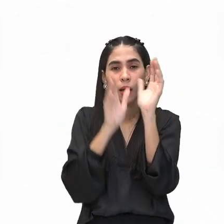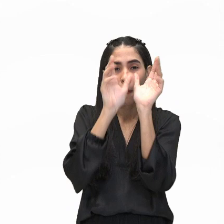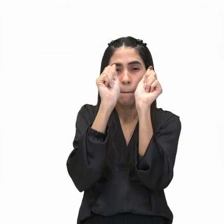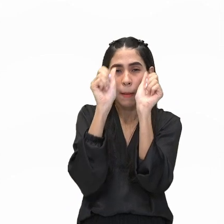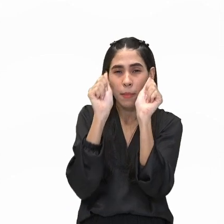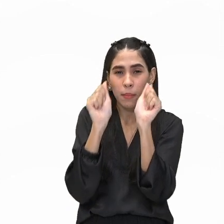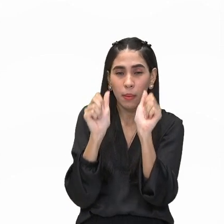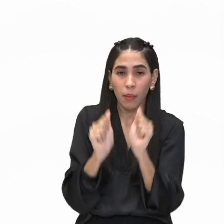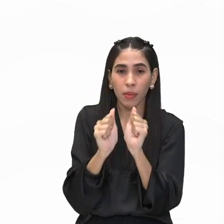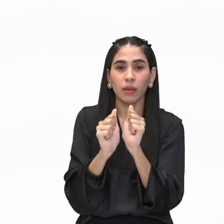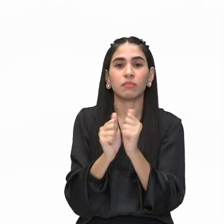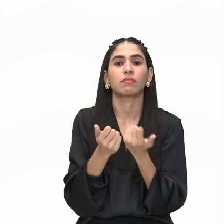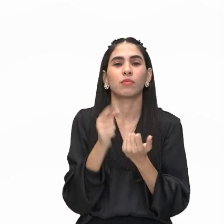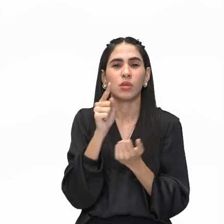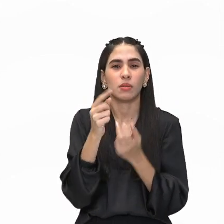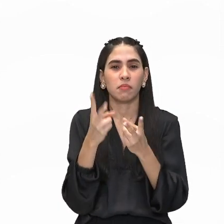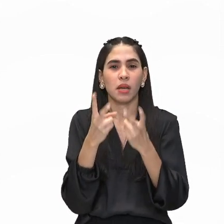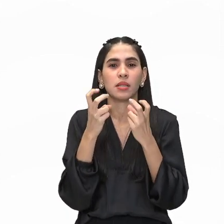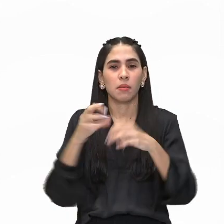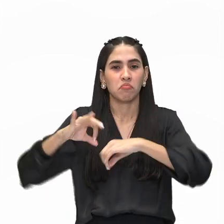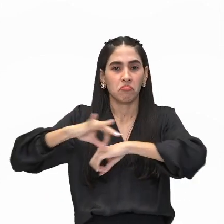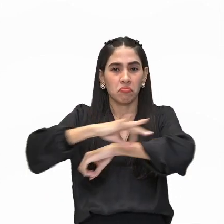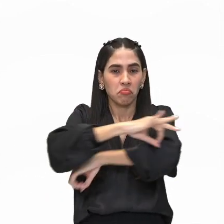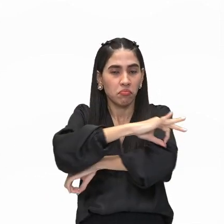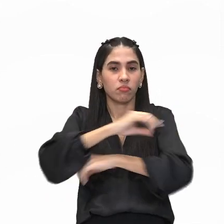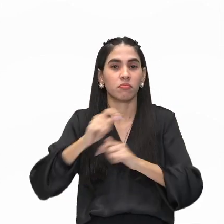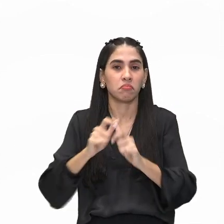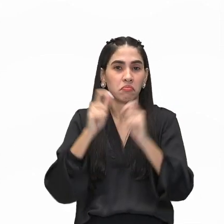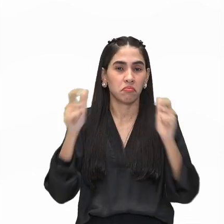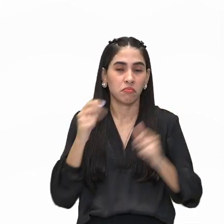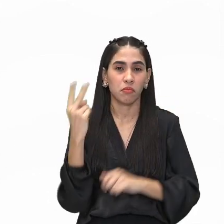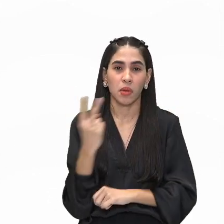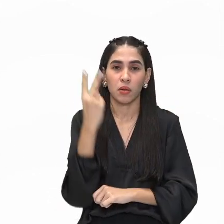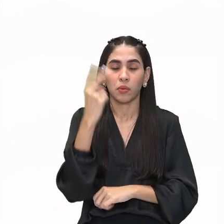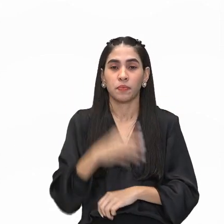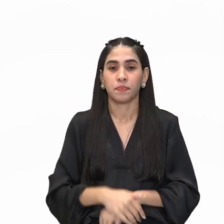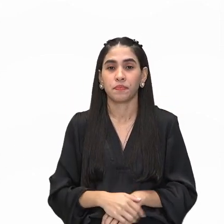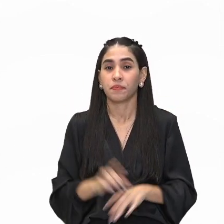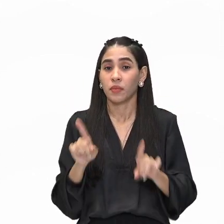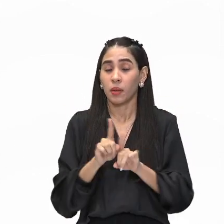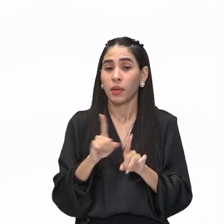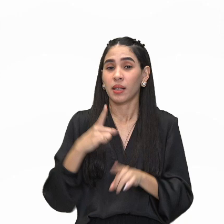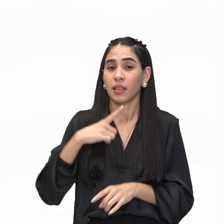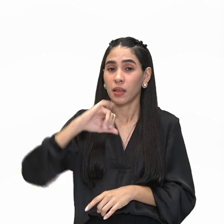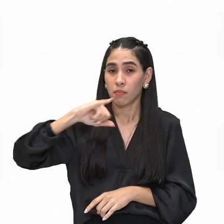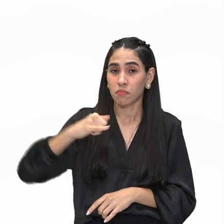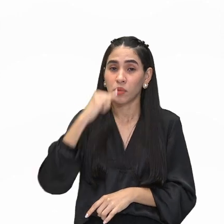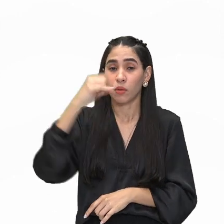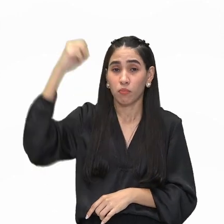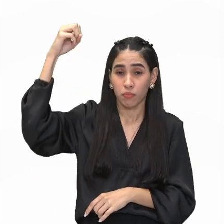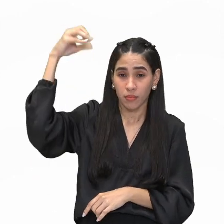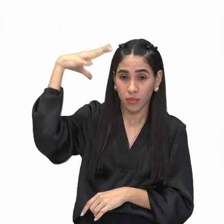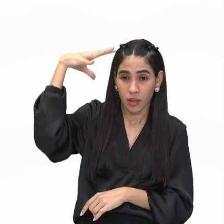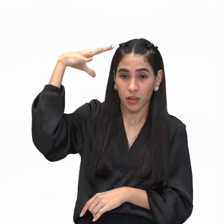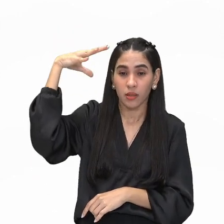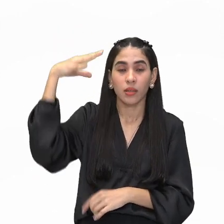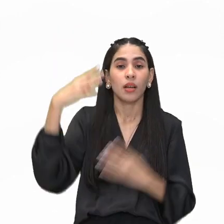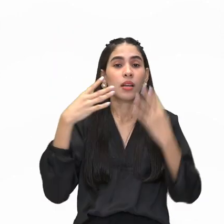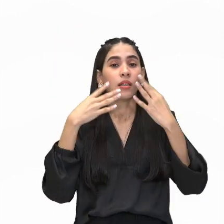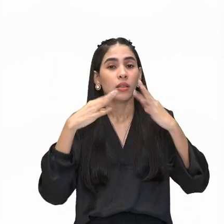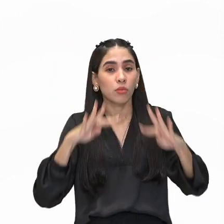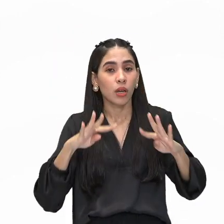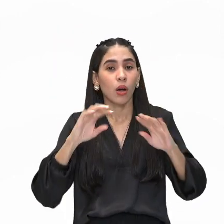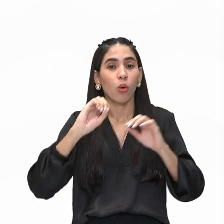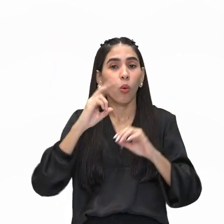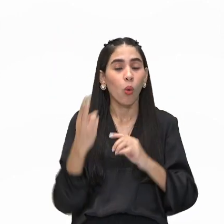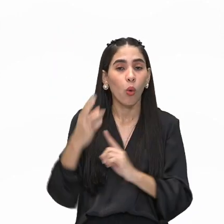a grandiosidade dessa arquitetura. Além disso, existe um bom aproveitamento da luz, seja natural ou de